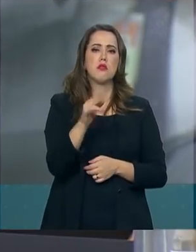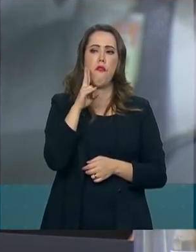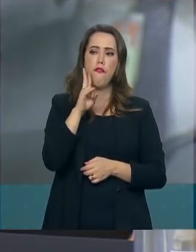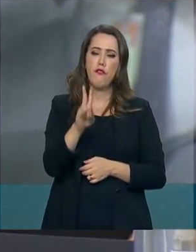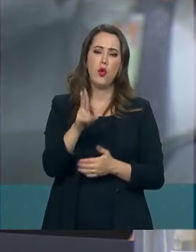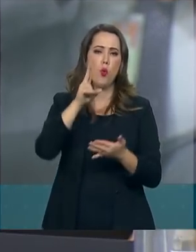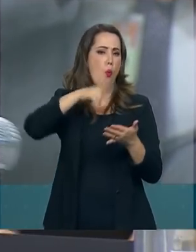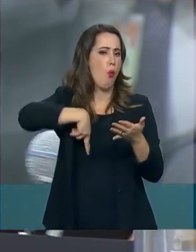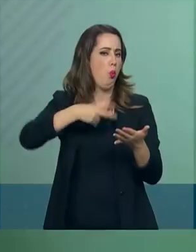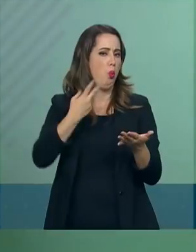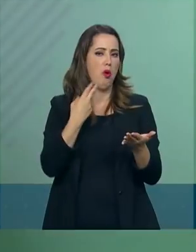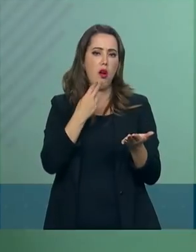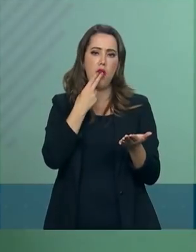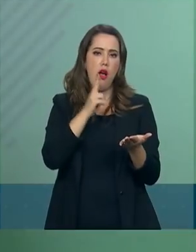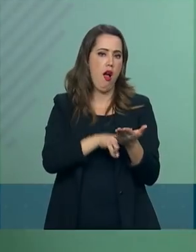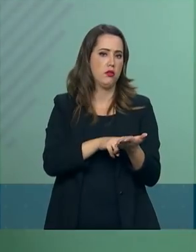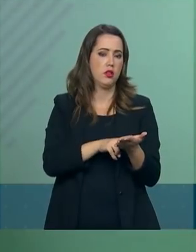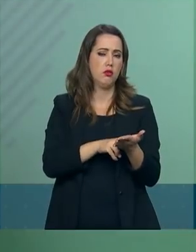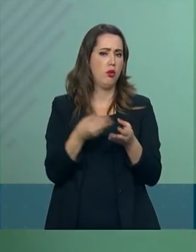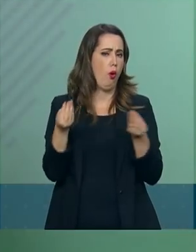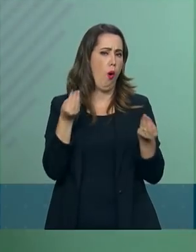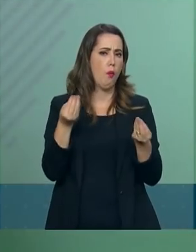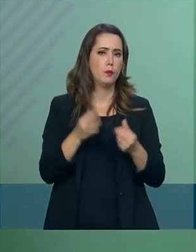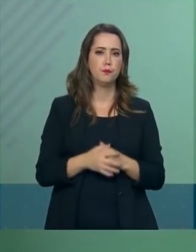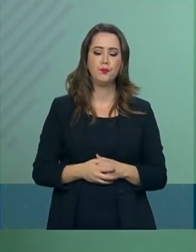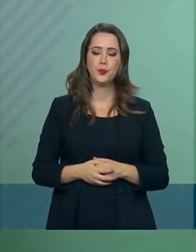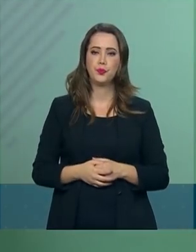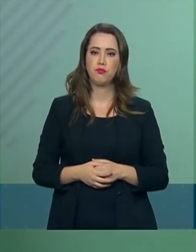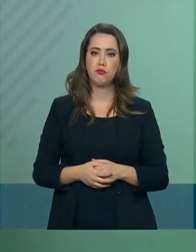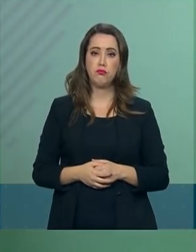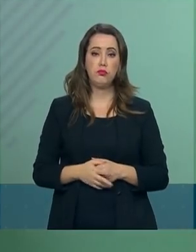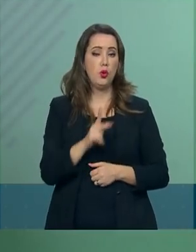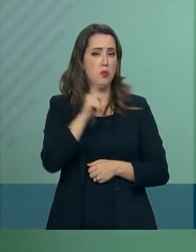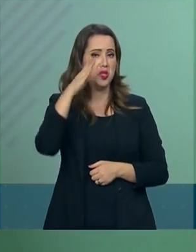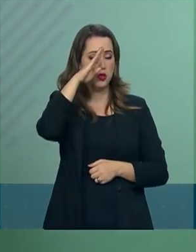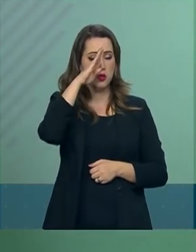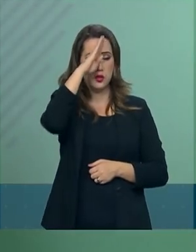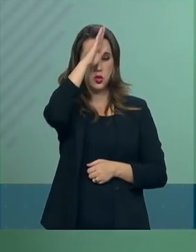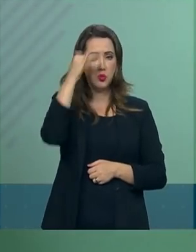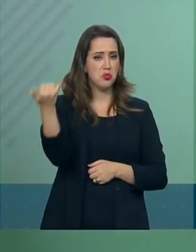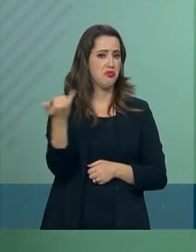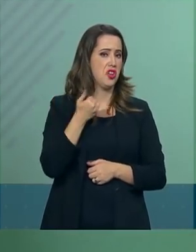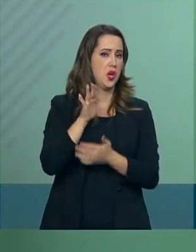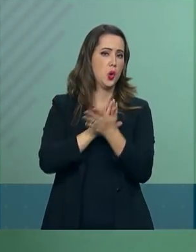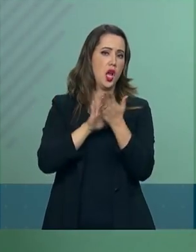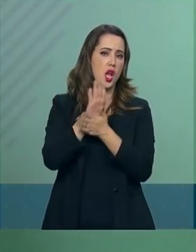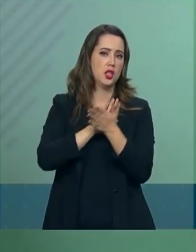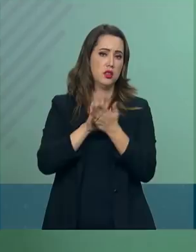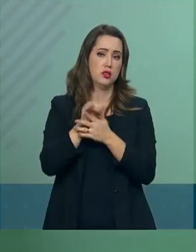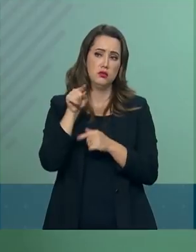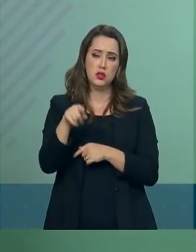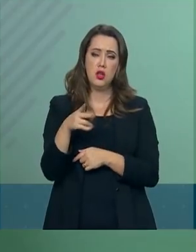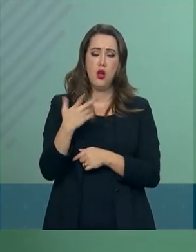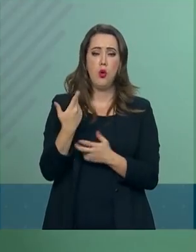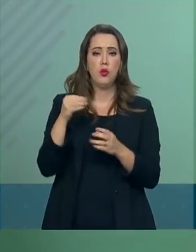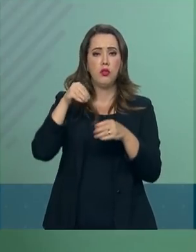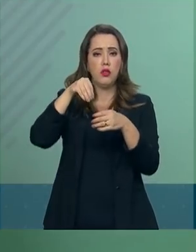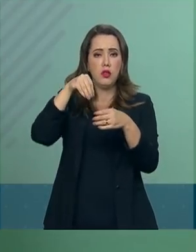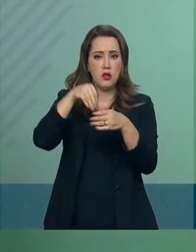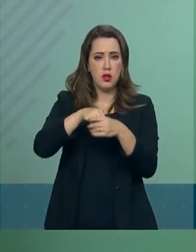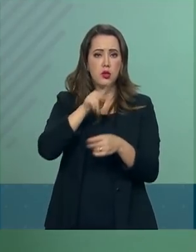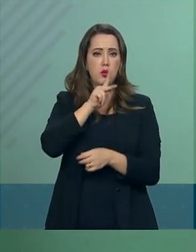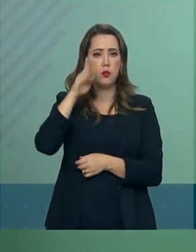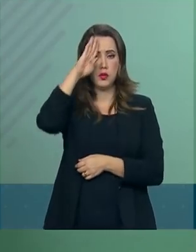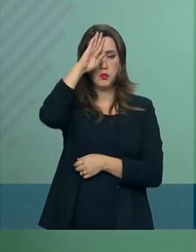isso, essa carta? Não me comentou. E dentro do conceito do presidente, esta é uma carta que, partindo